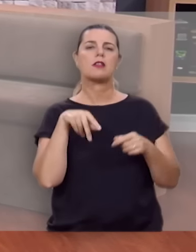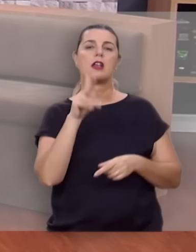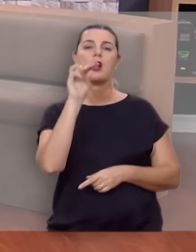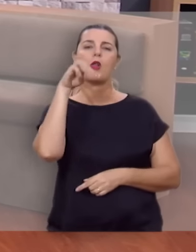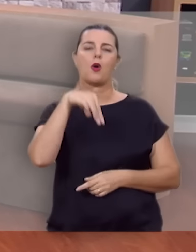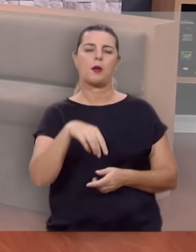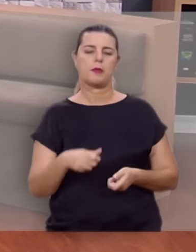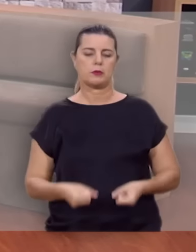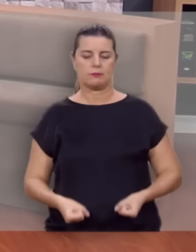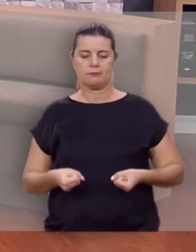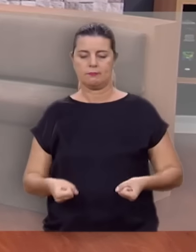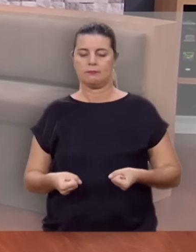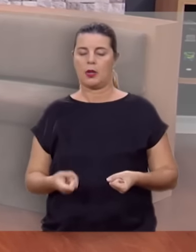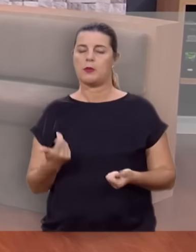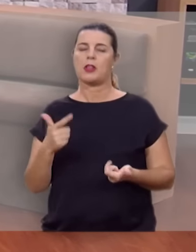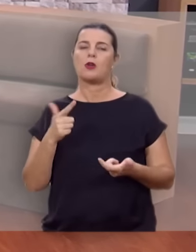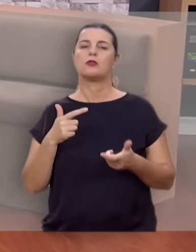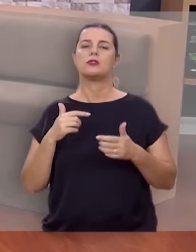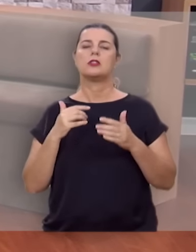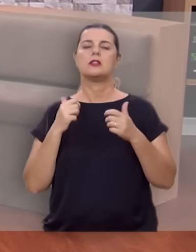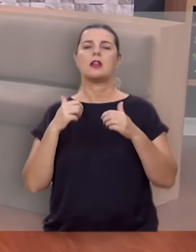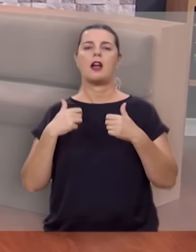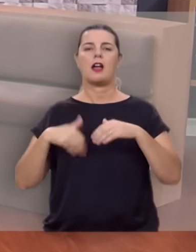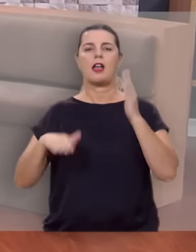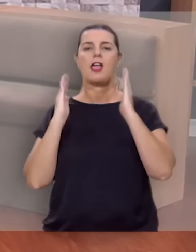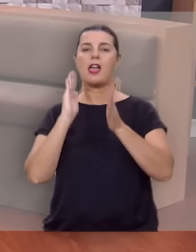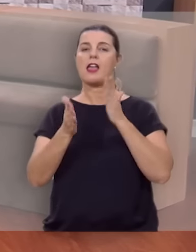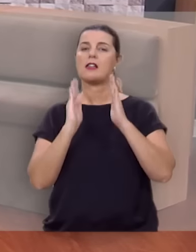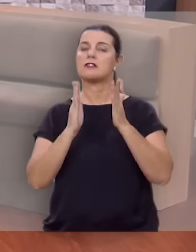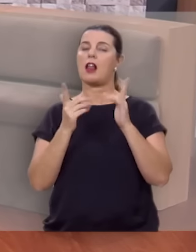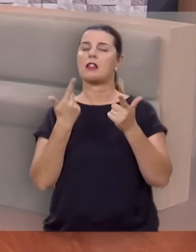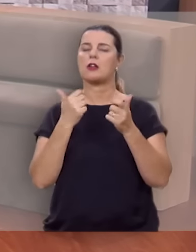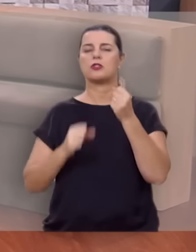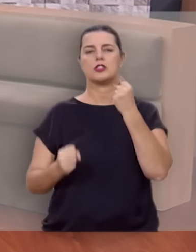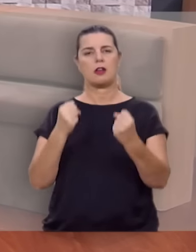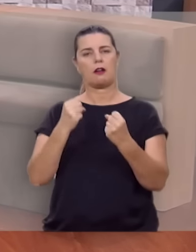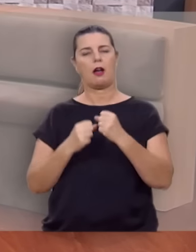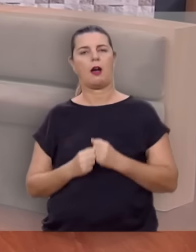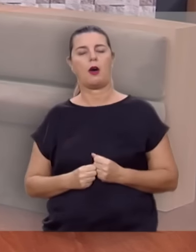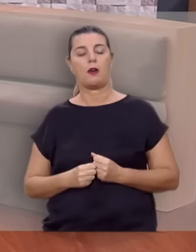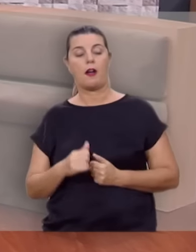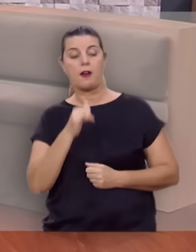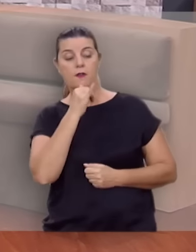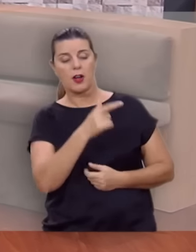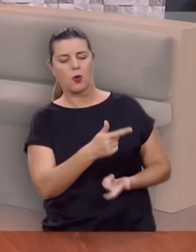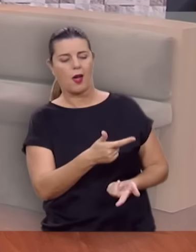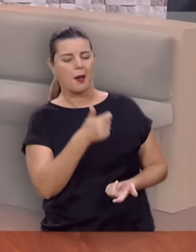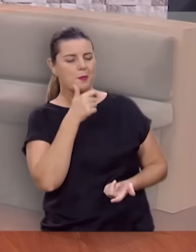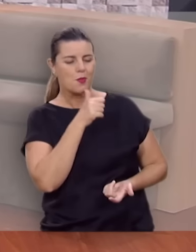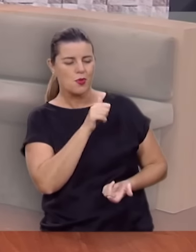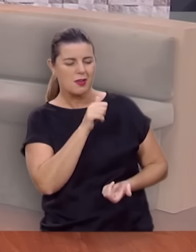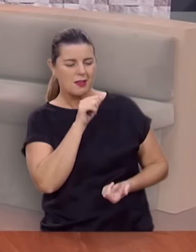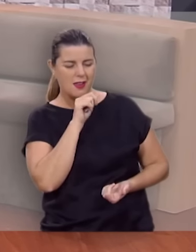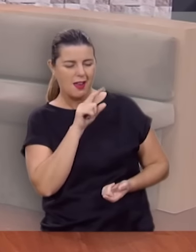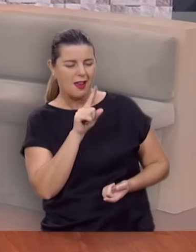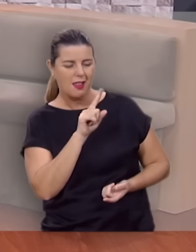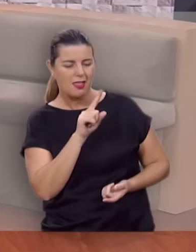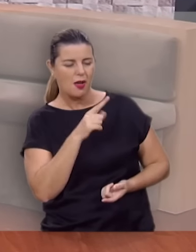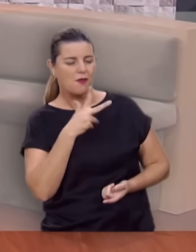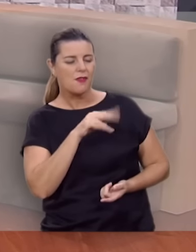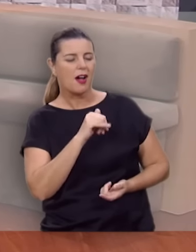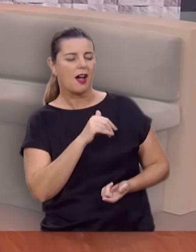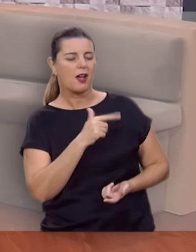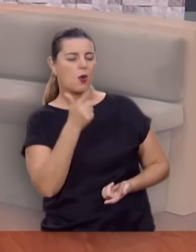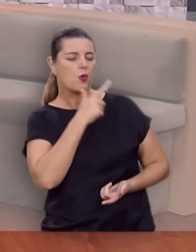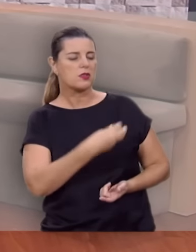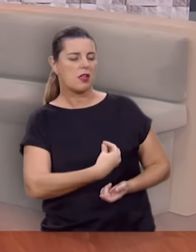40 quilômetros numa padiola, porque não tinha estrada e nem carro. E ele disse, esta mulher não vai sobreviver.